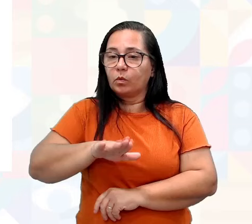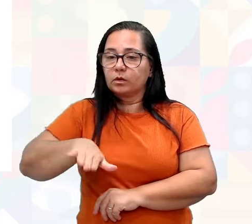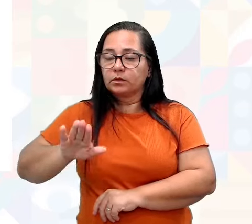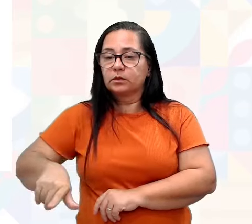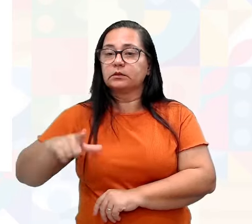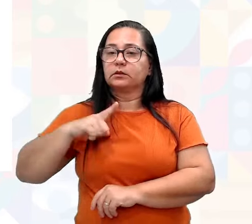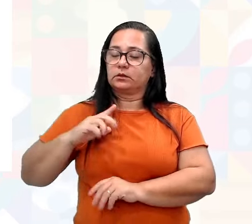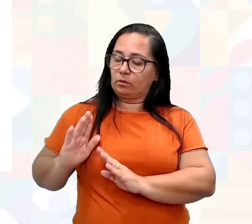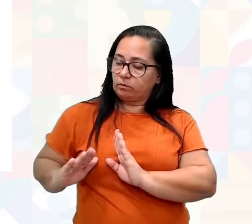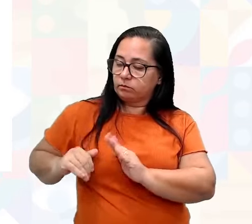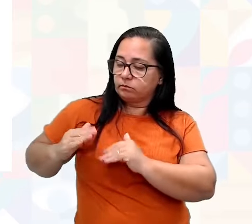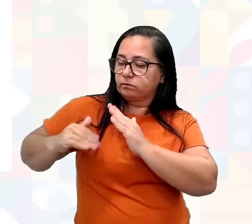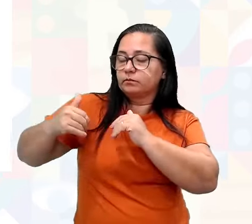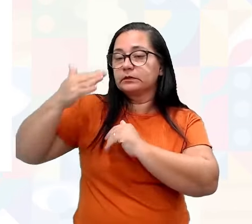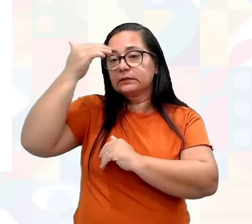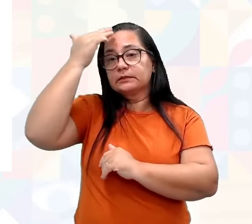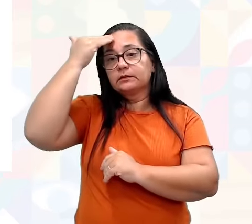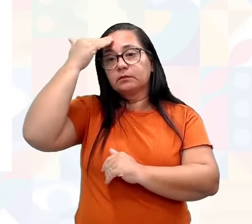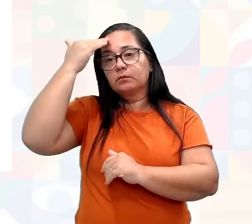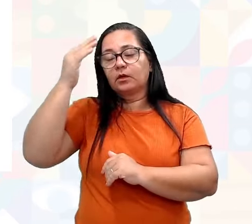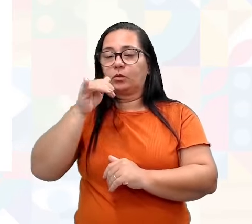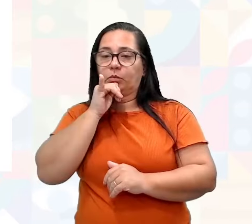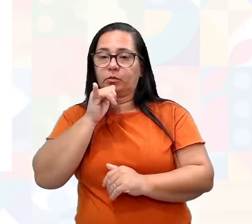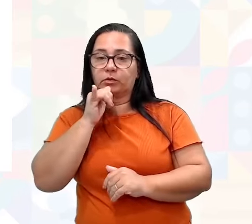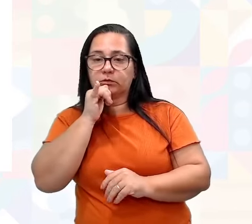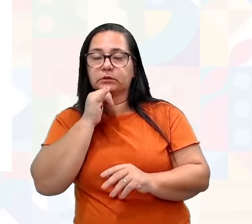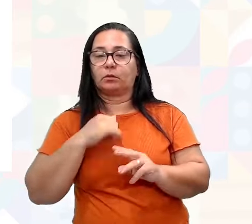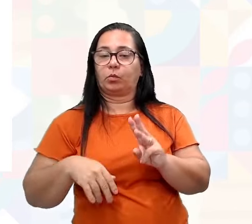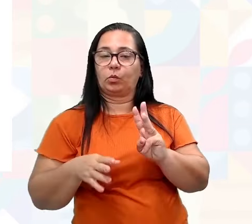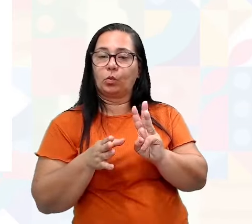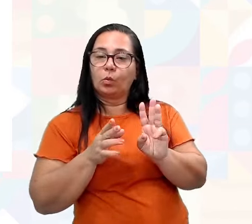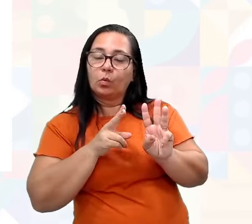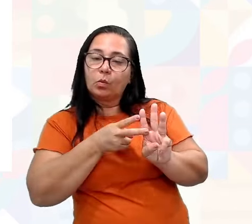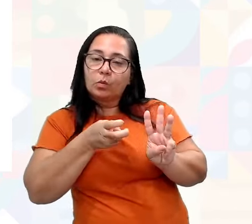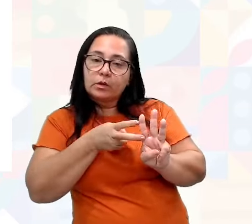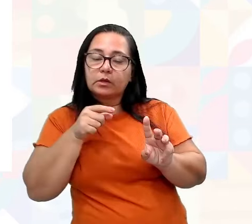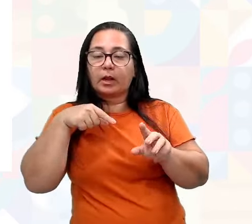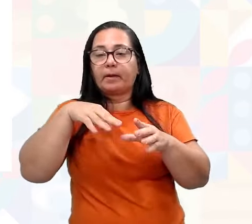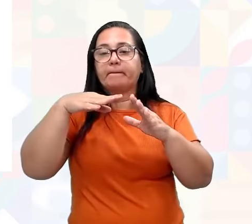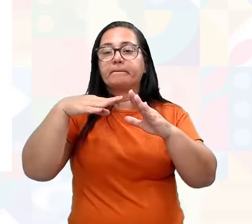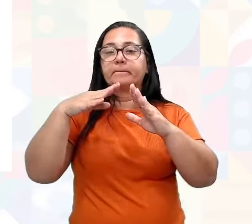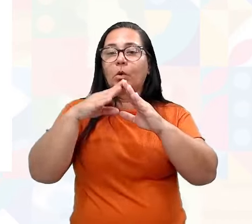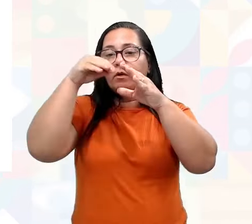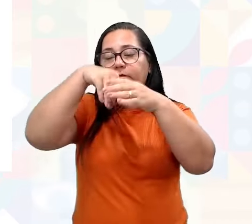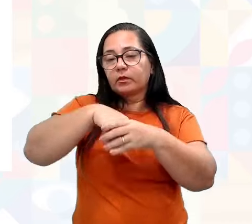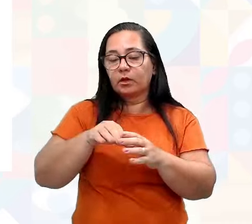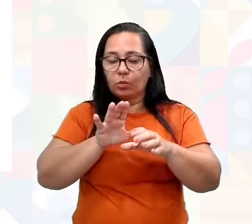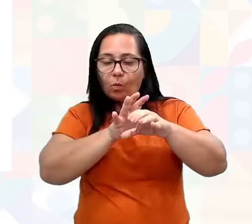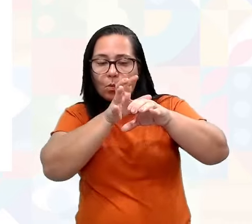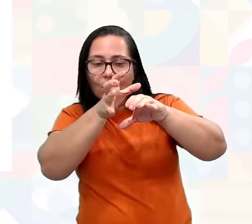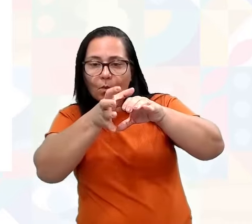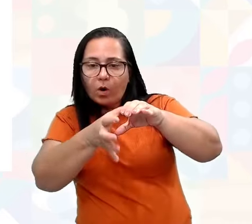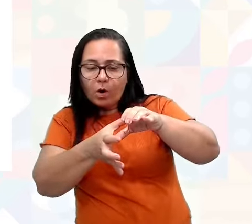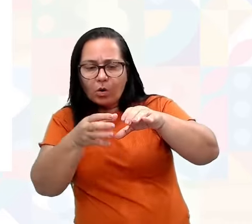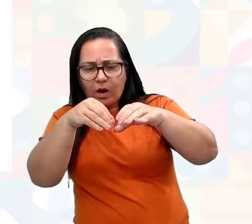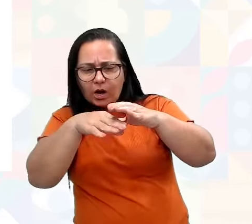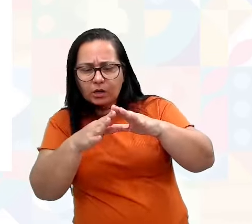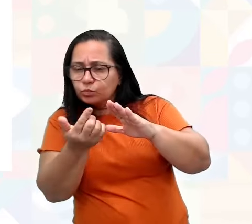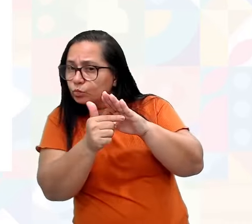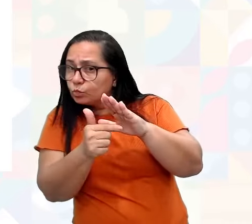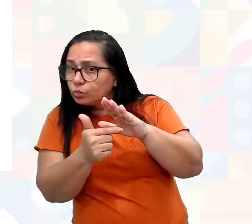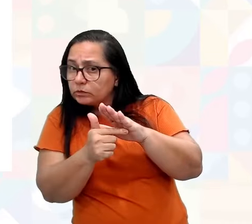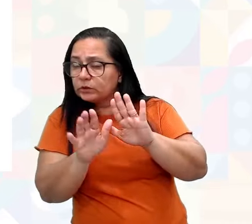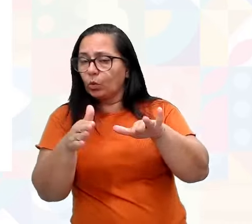construção de que o índio morava numa oca, que na casa dele não tinha nada e que ele vivia daquilo.